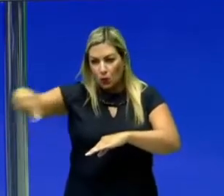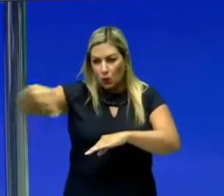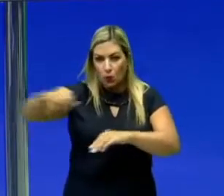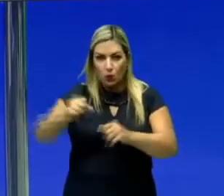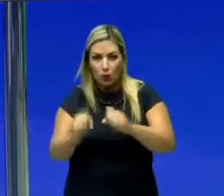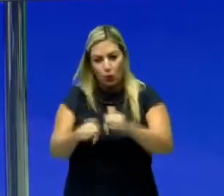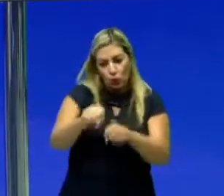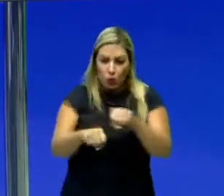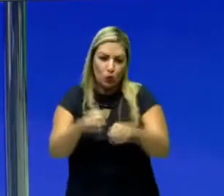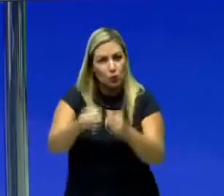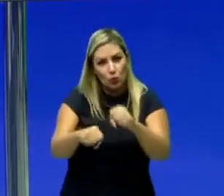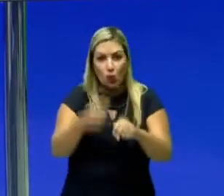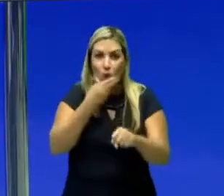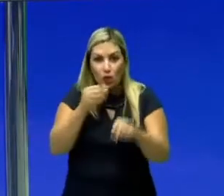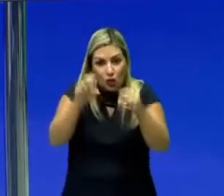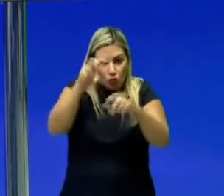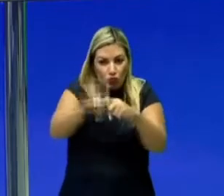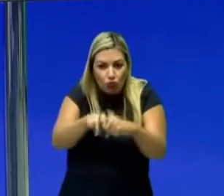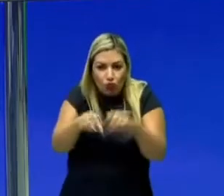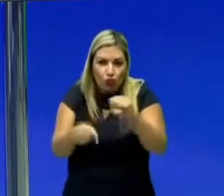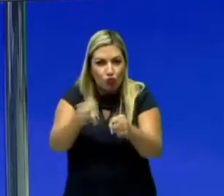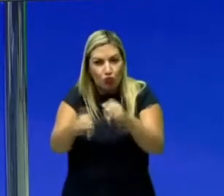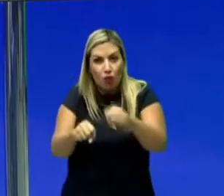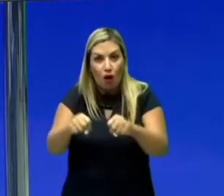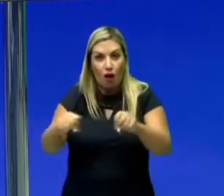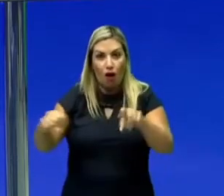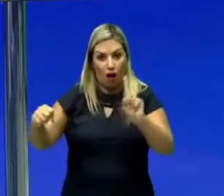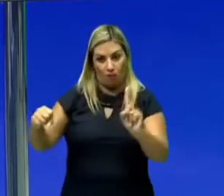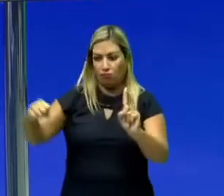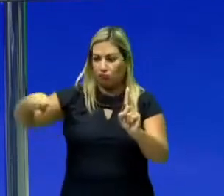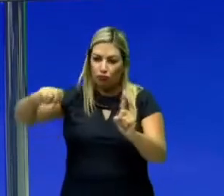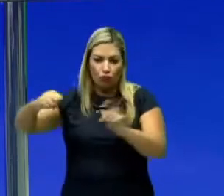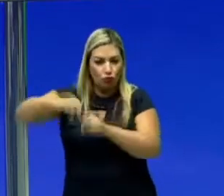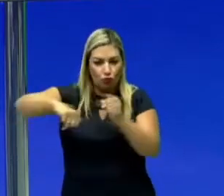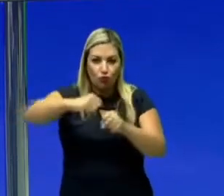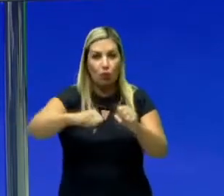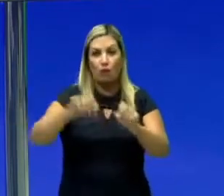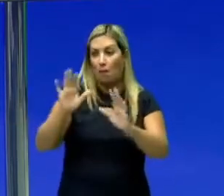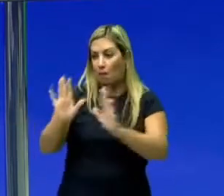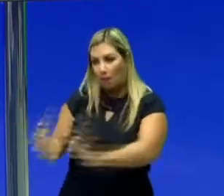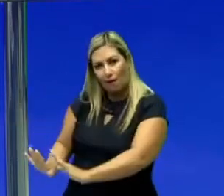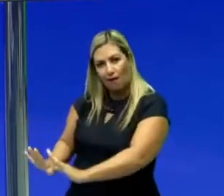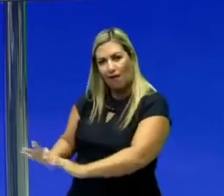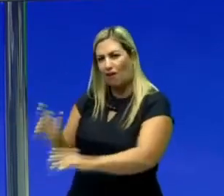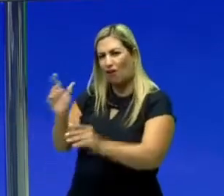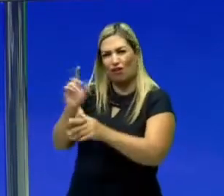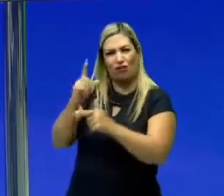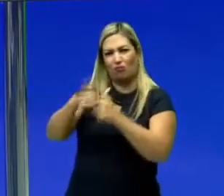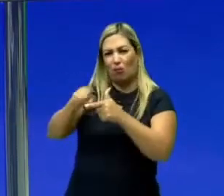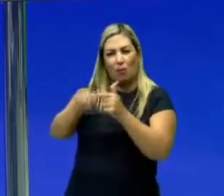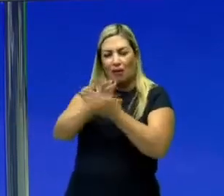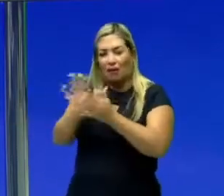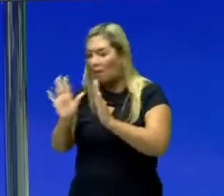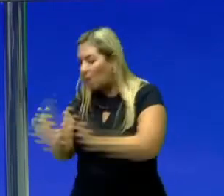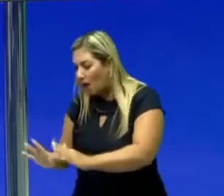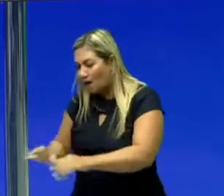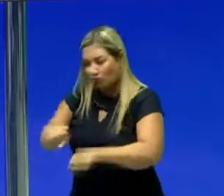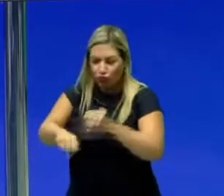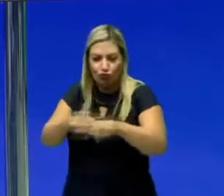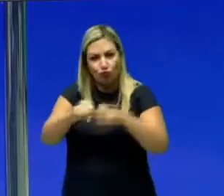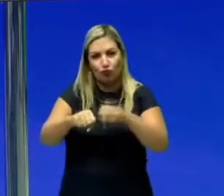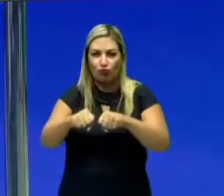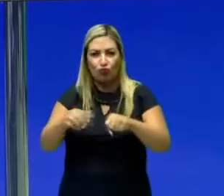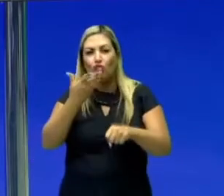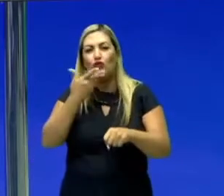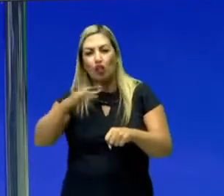velocímpio tentando te retropelar. Lógico que você vai apenas pará-lo. Você não vai ter grande dificuldade em parar aquele menininho no